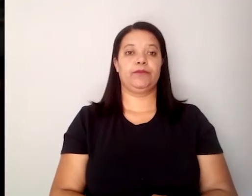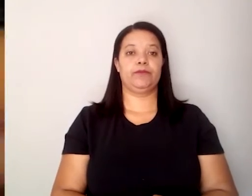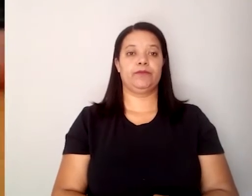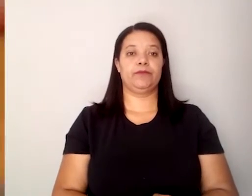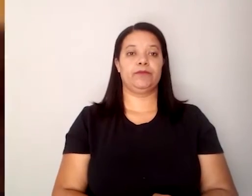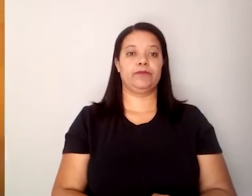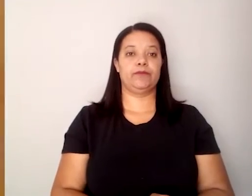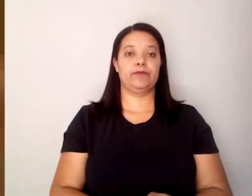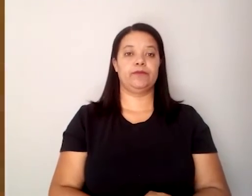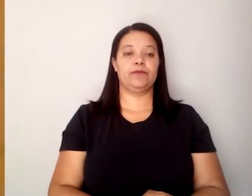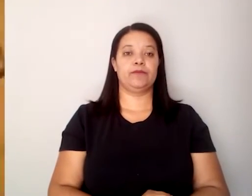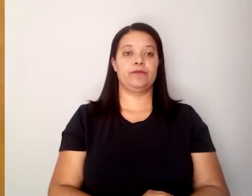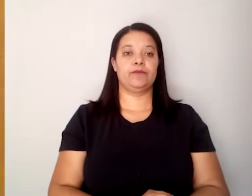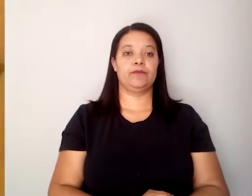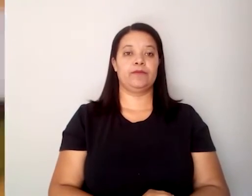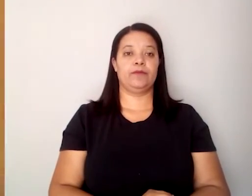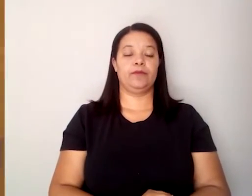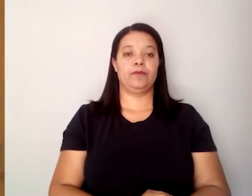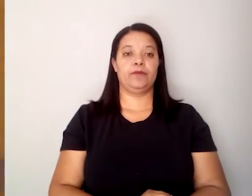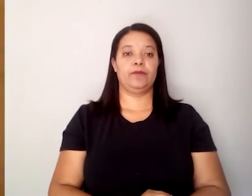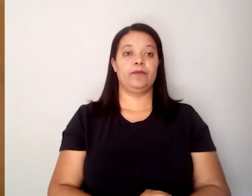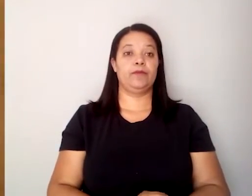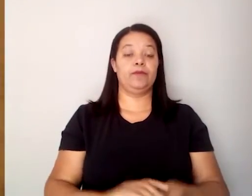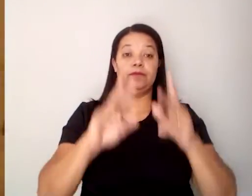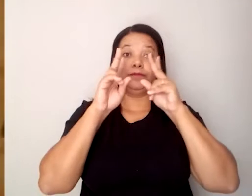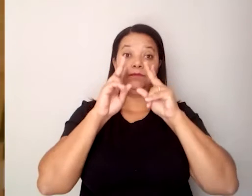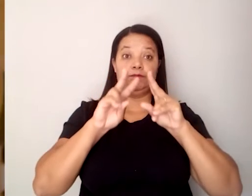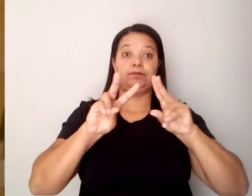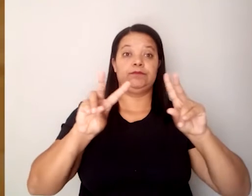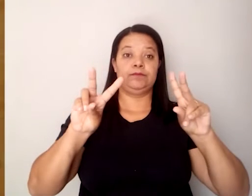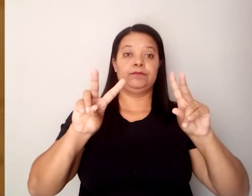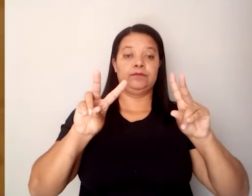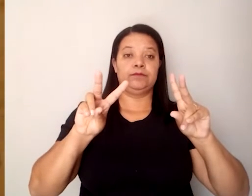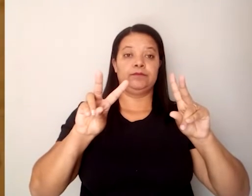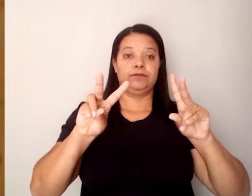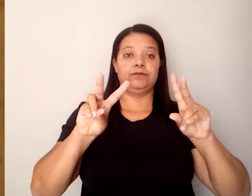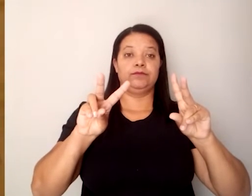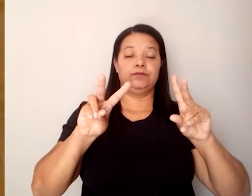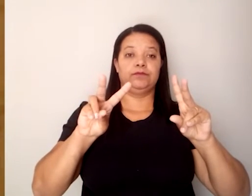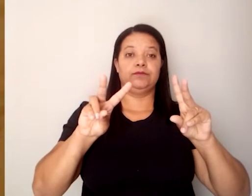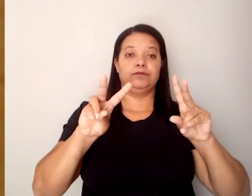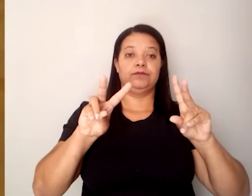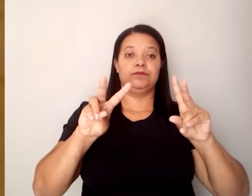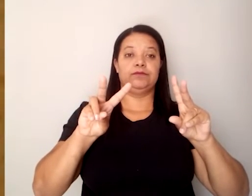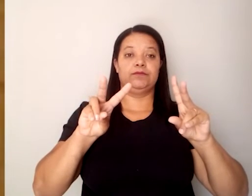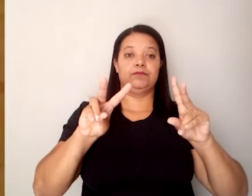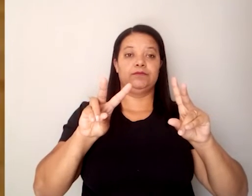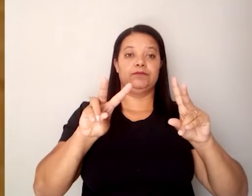estranha, uma imagem que,